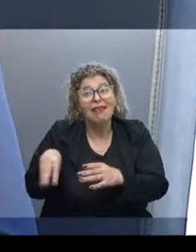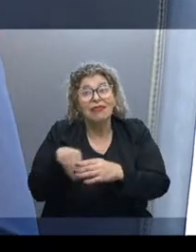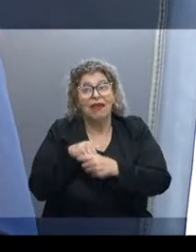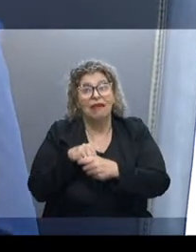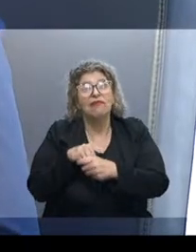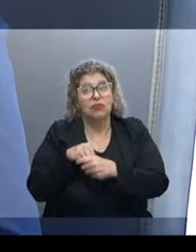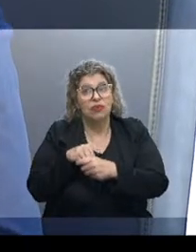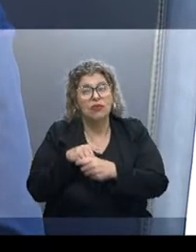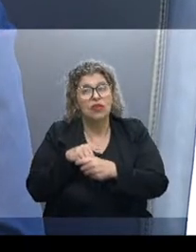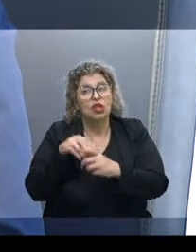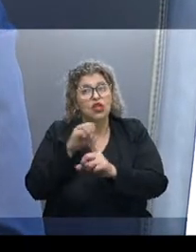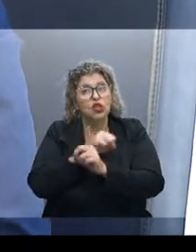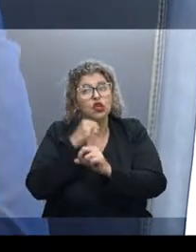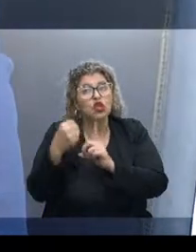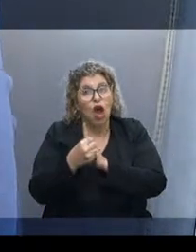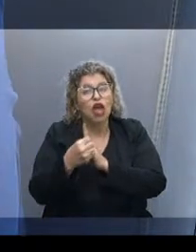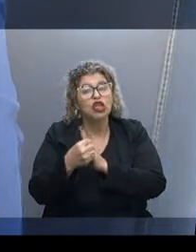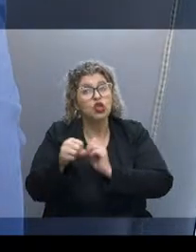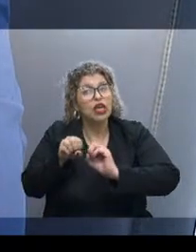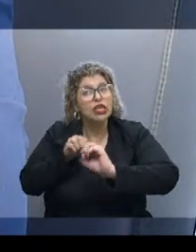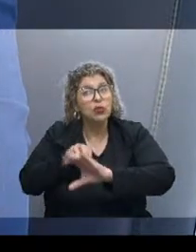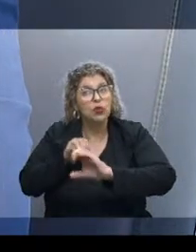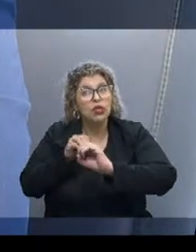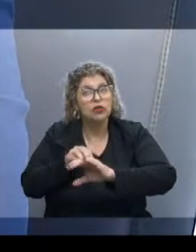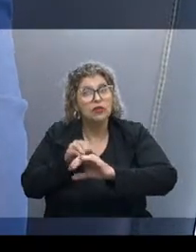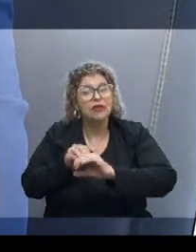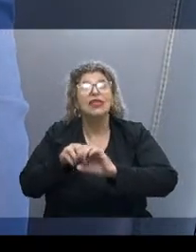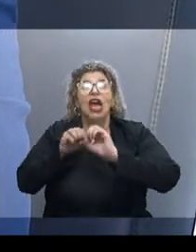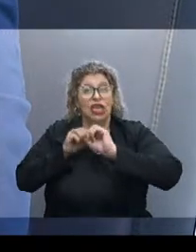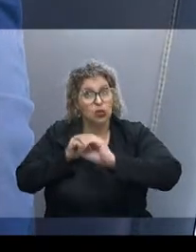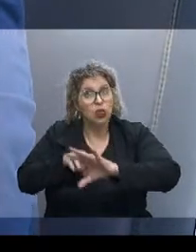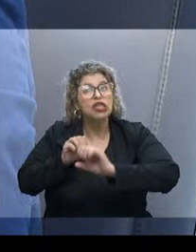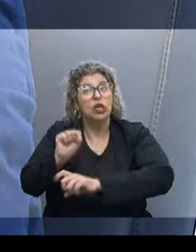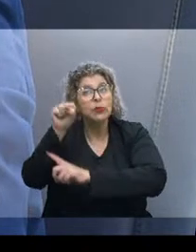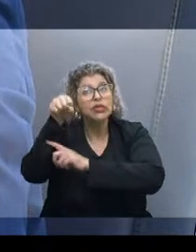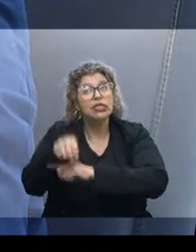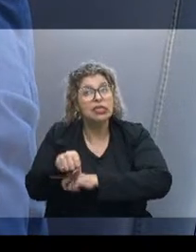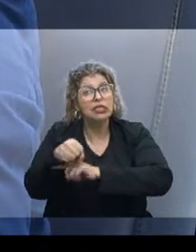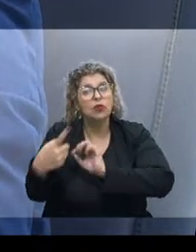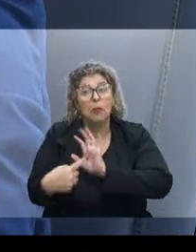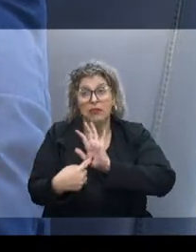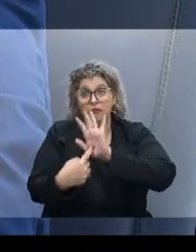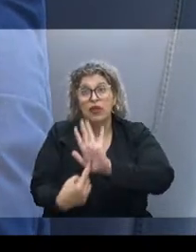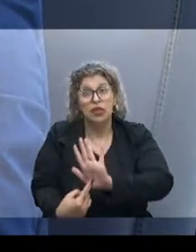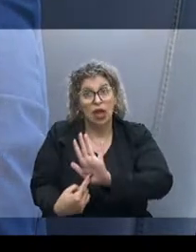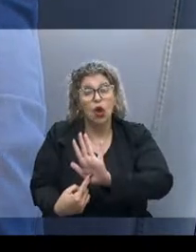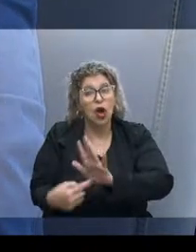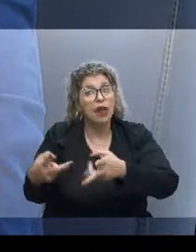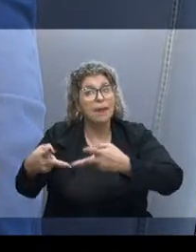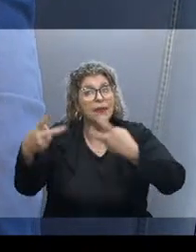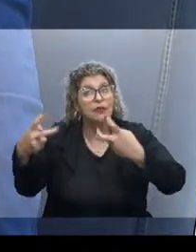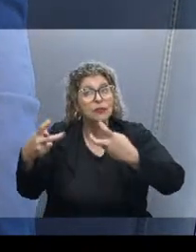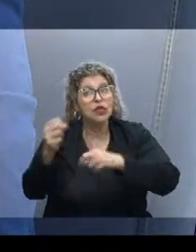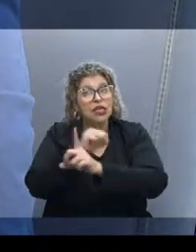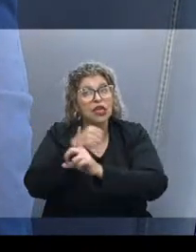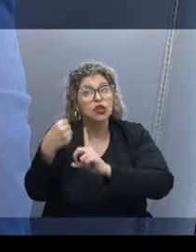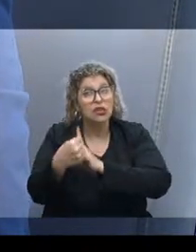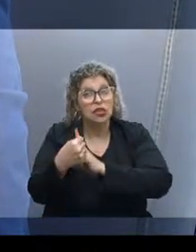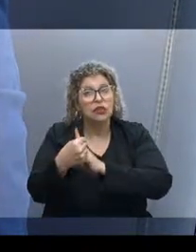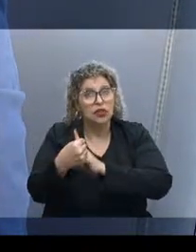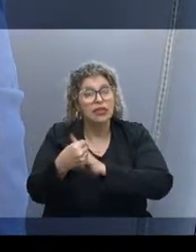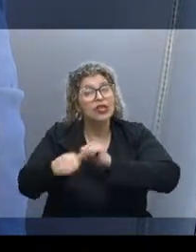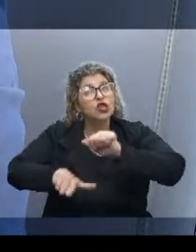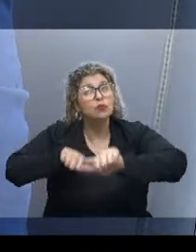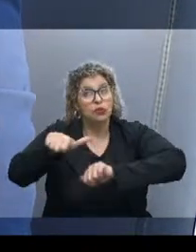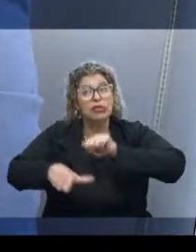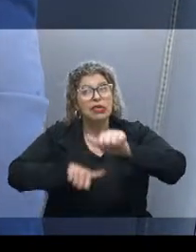dentro do sistema sócio-educativo. seja, a educação é, sim, como ficou demonstrado aqui na percepção da própria sociedade, um mecanismo de